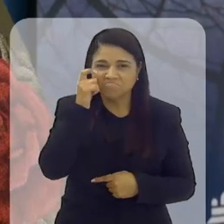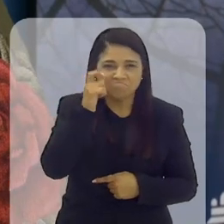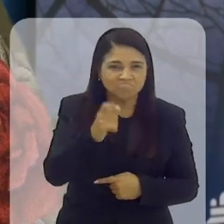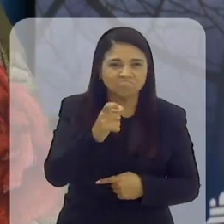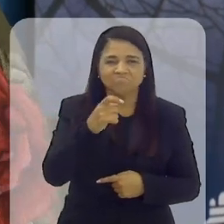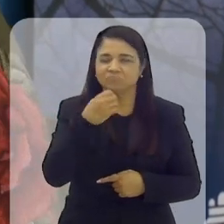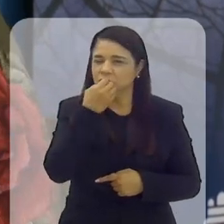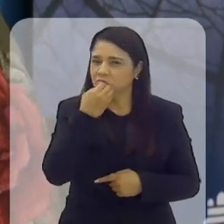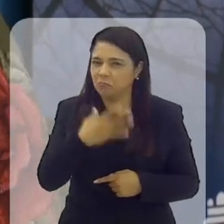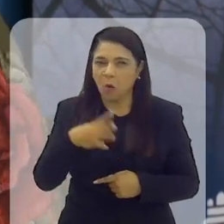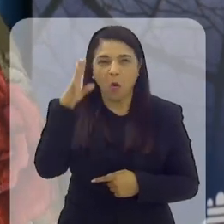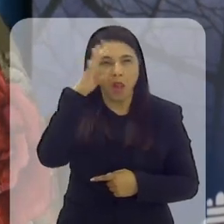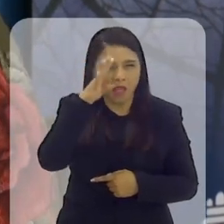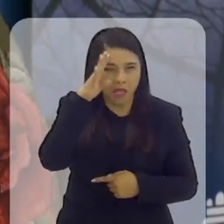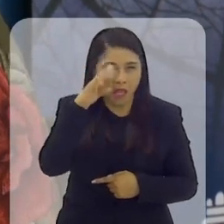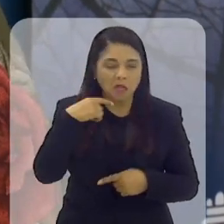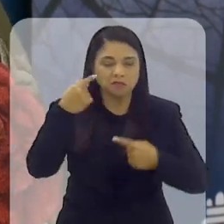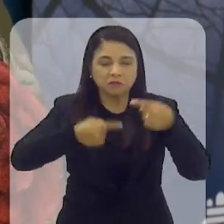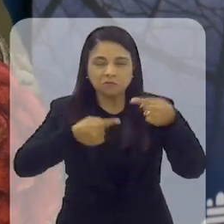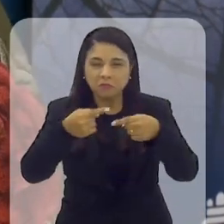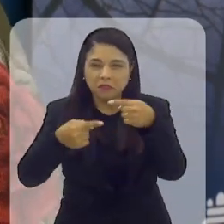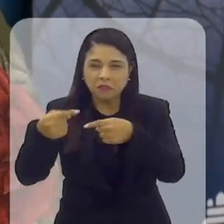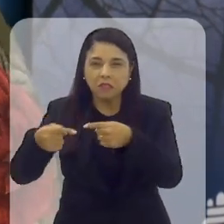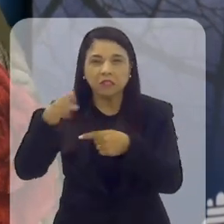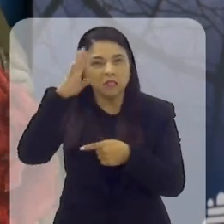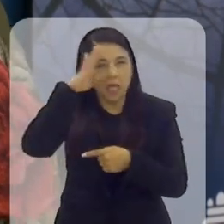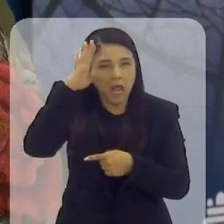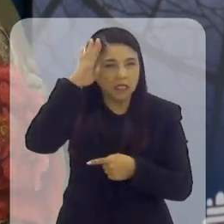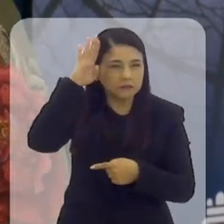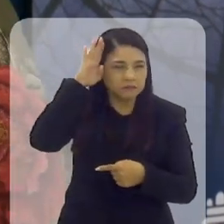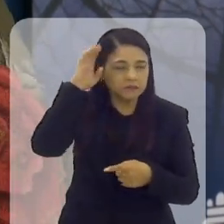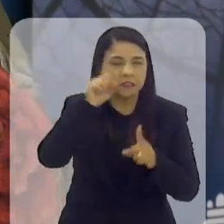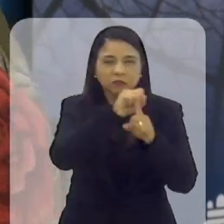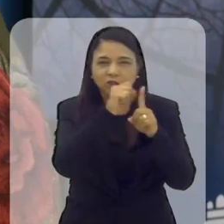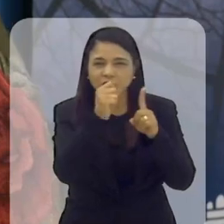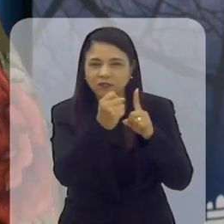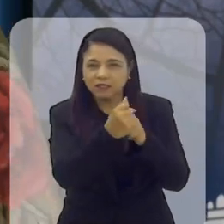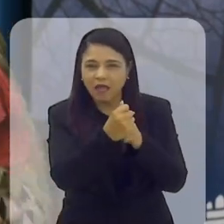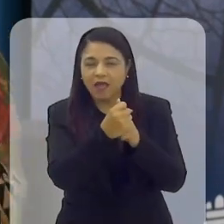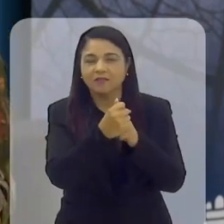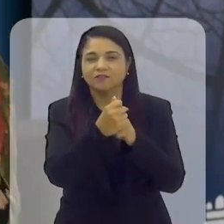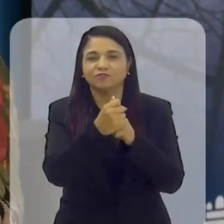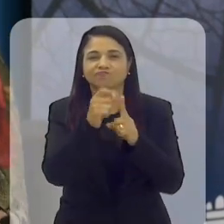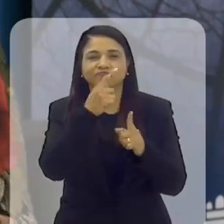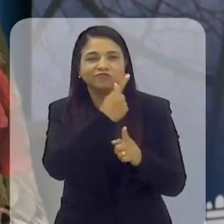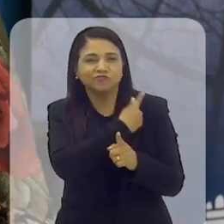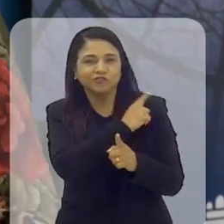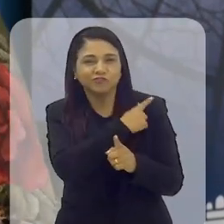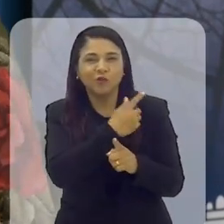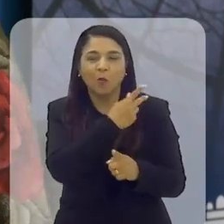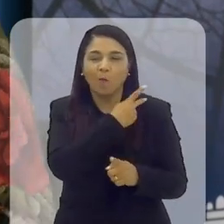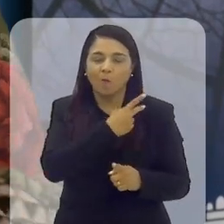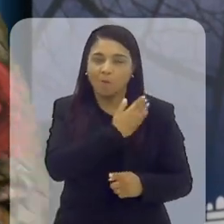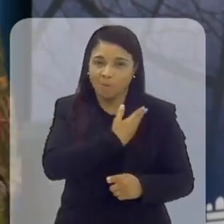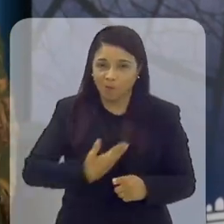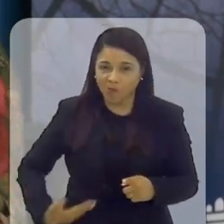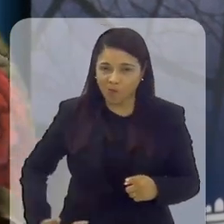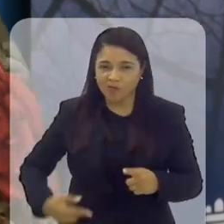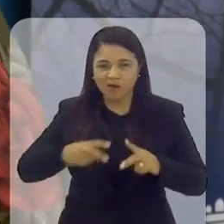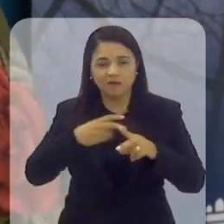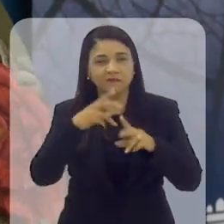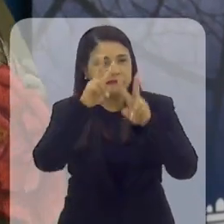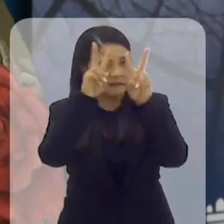muito interessante, muito legal poder debater com a academia, com a sociedade, com a gestão pública,